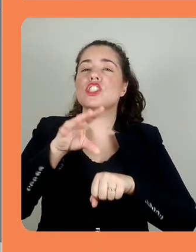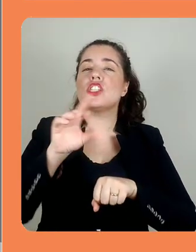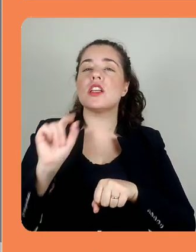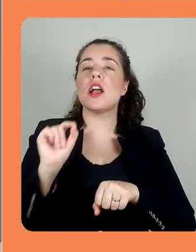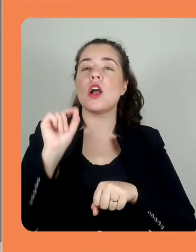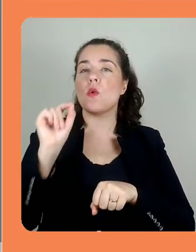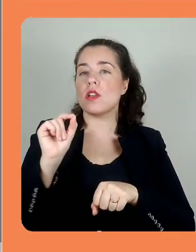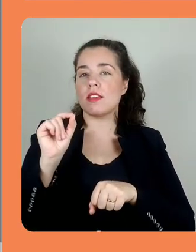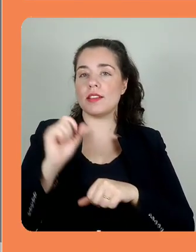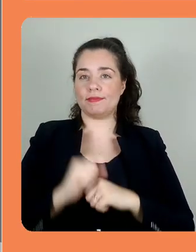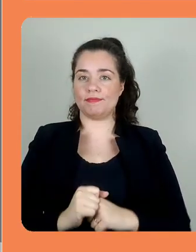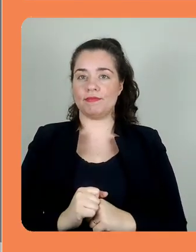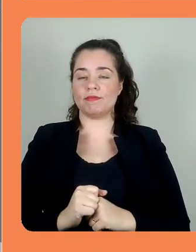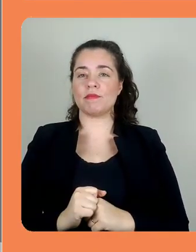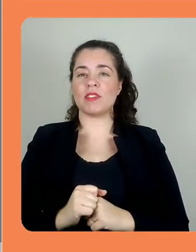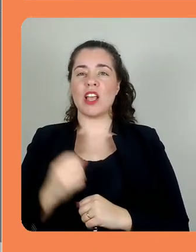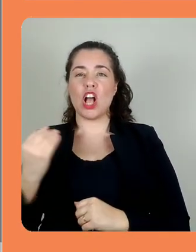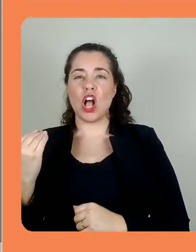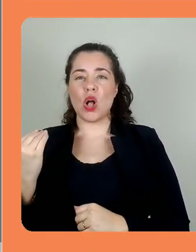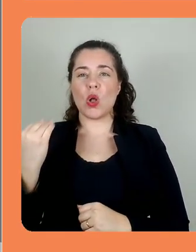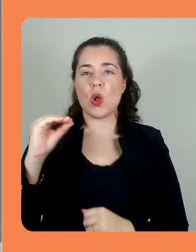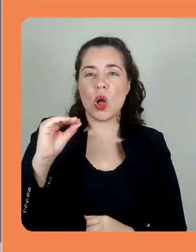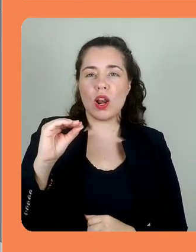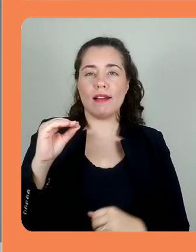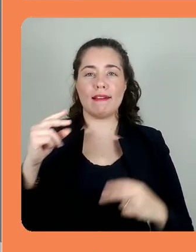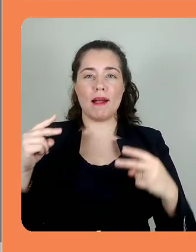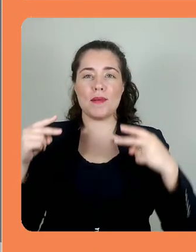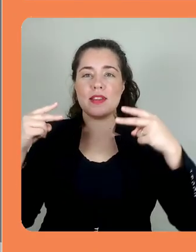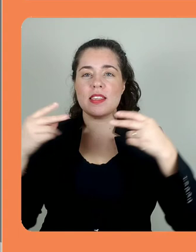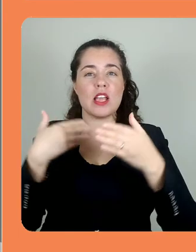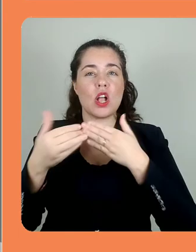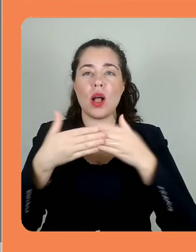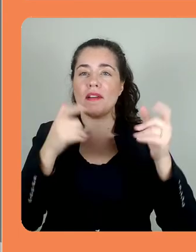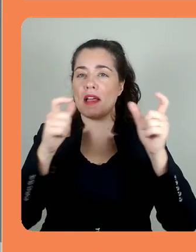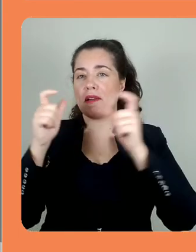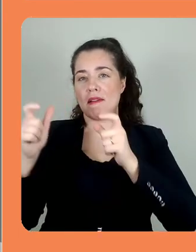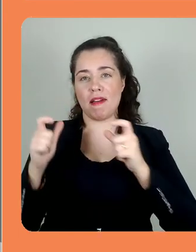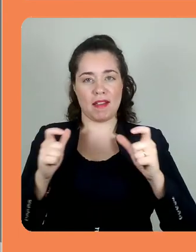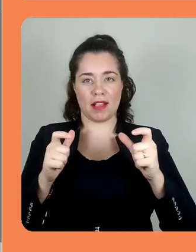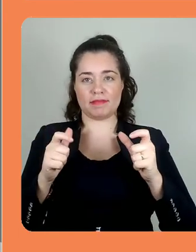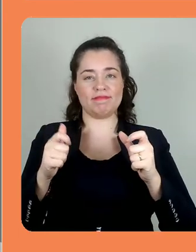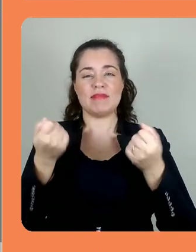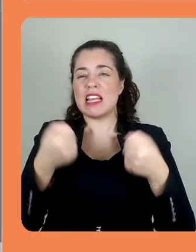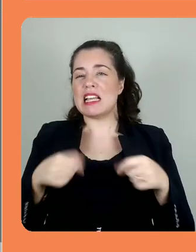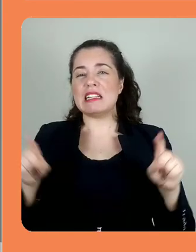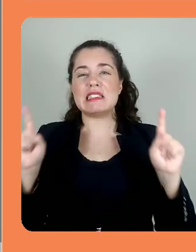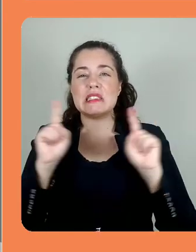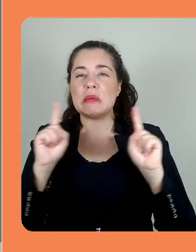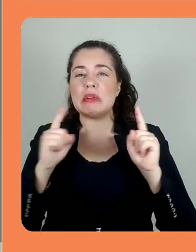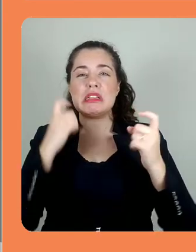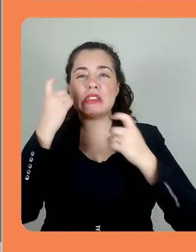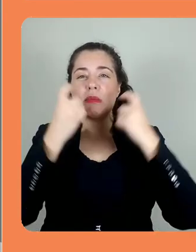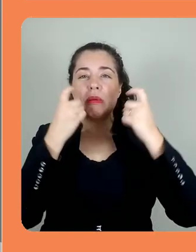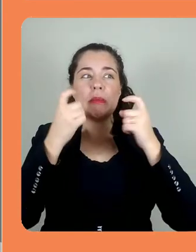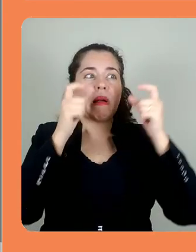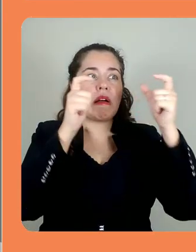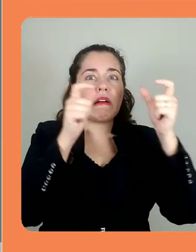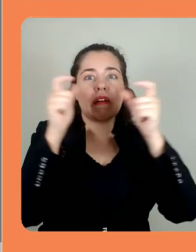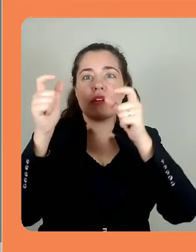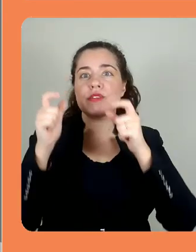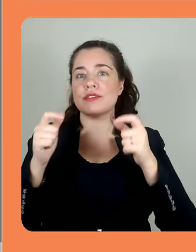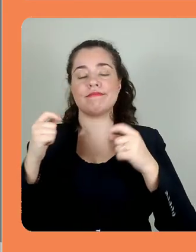coloque o vídeo em qualquer pedaço aqui do seu código, tá? Não precisa colocar vídeos.